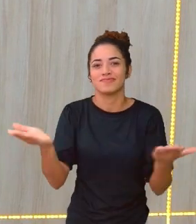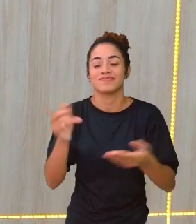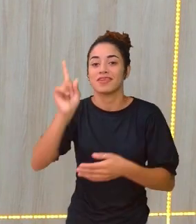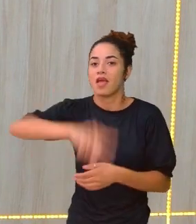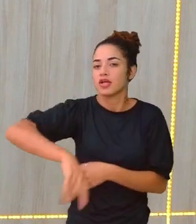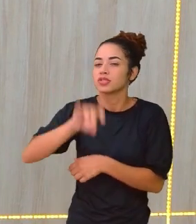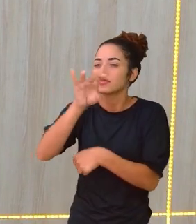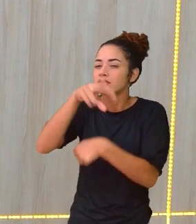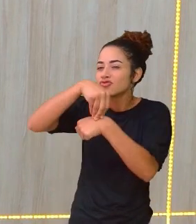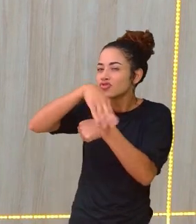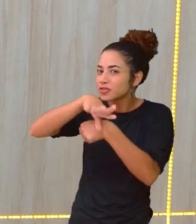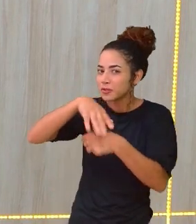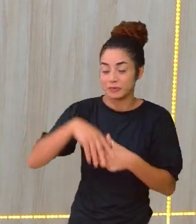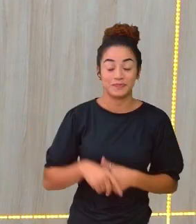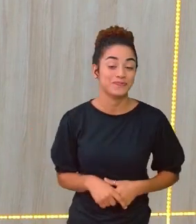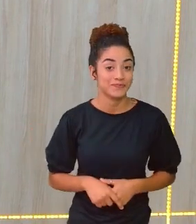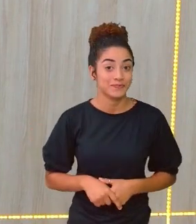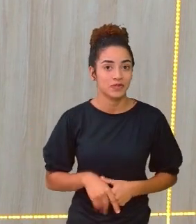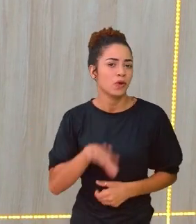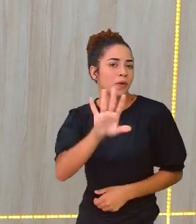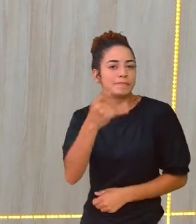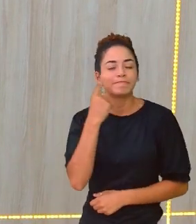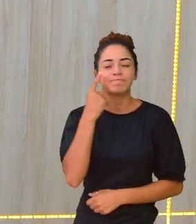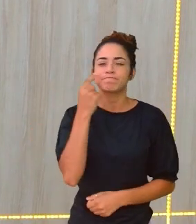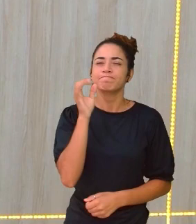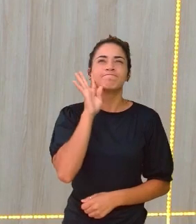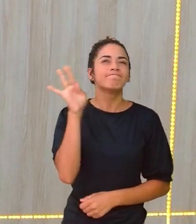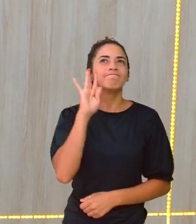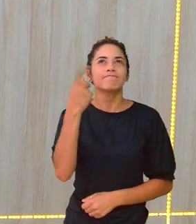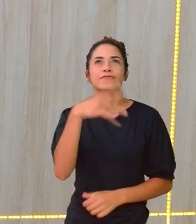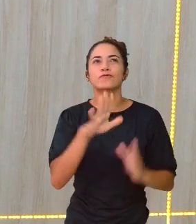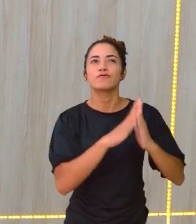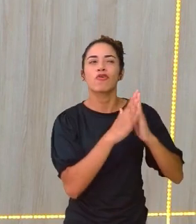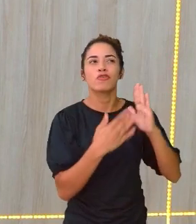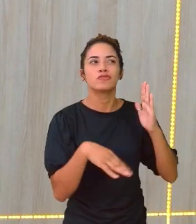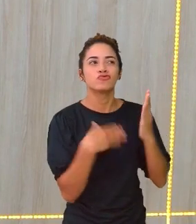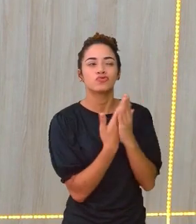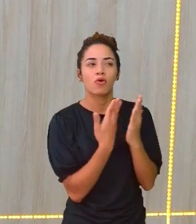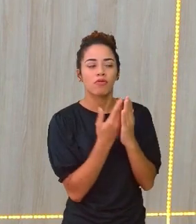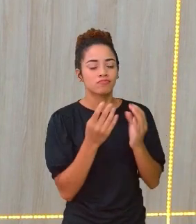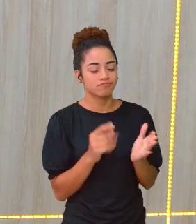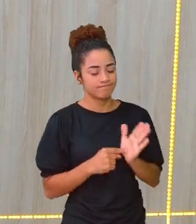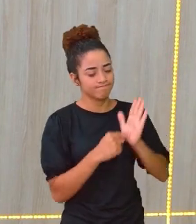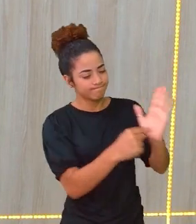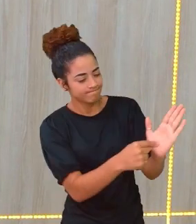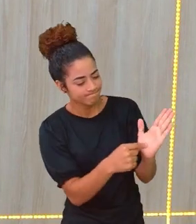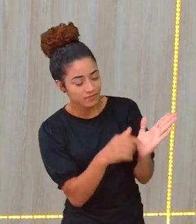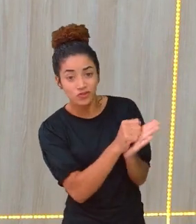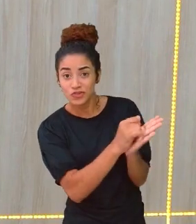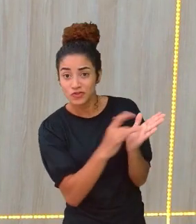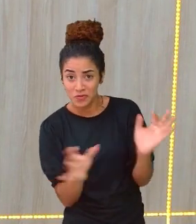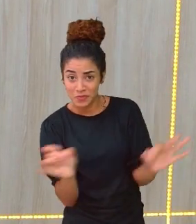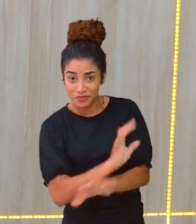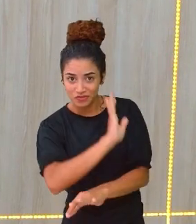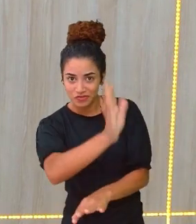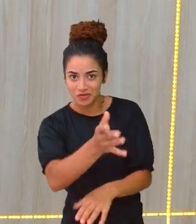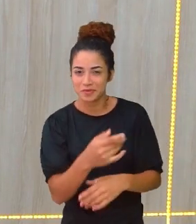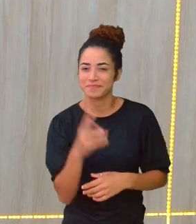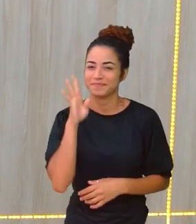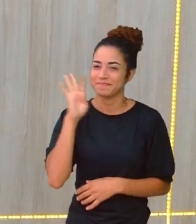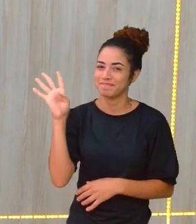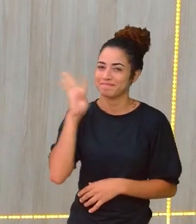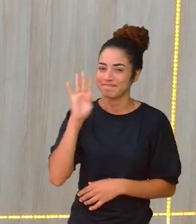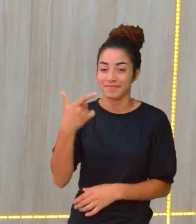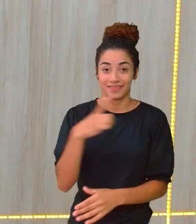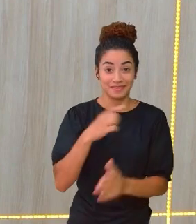sugestão, gente. Mas imagine você chegar na sua escola com essa tarefinha pronta e mostrar para os colegas e o seu professor. Com